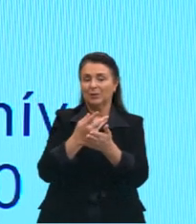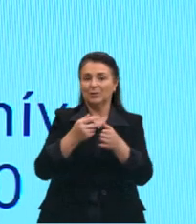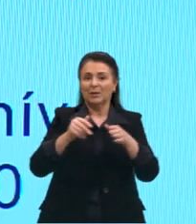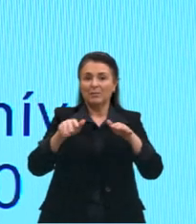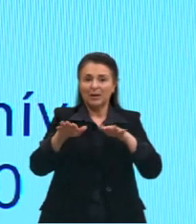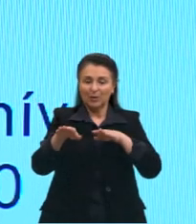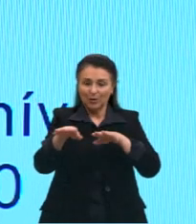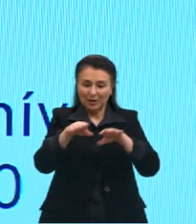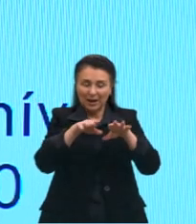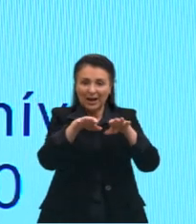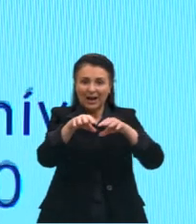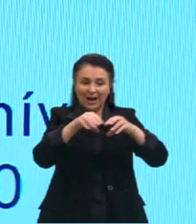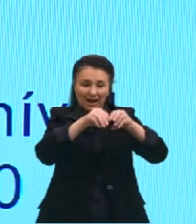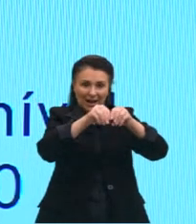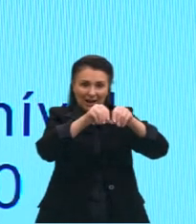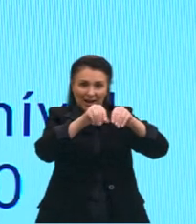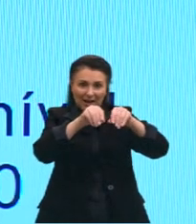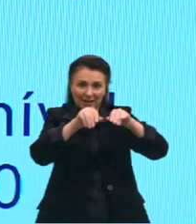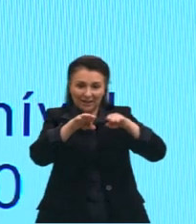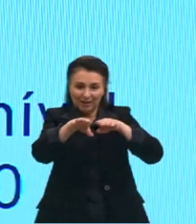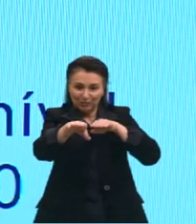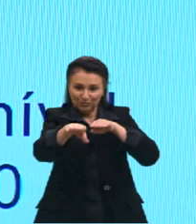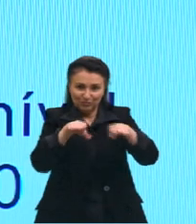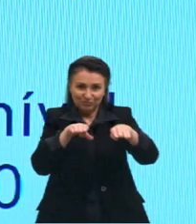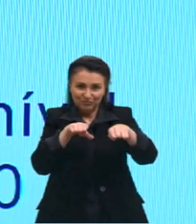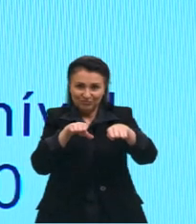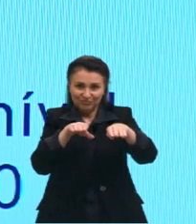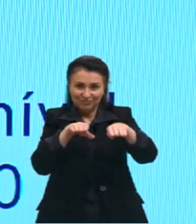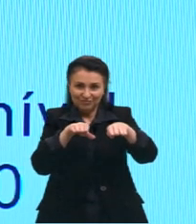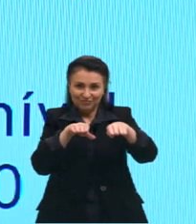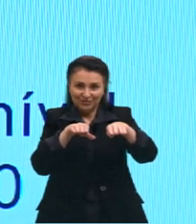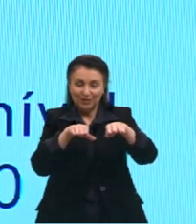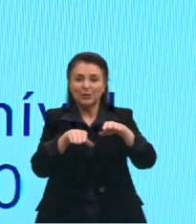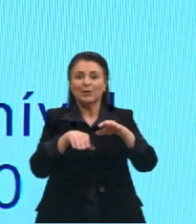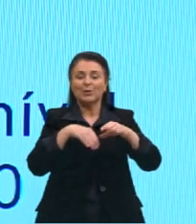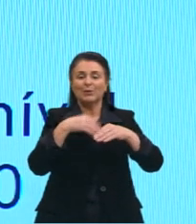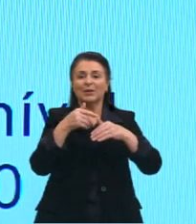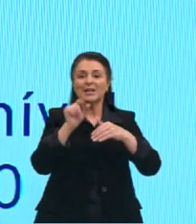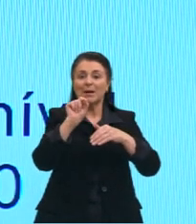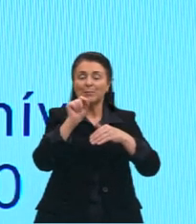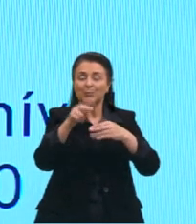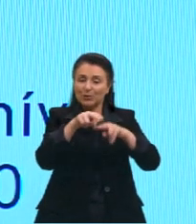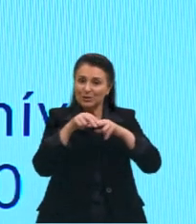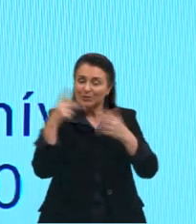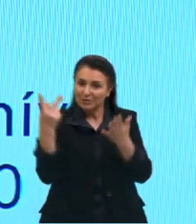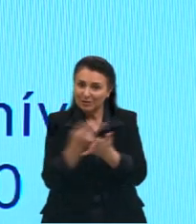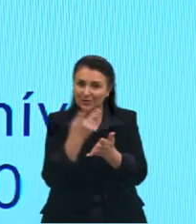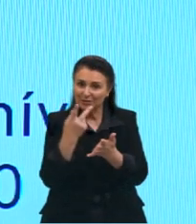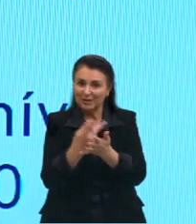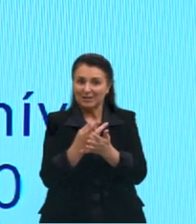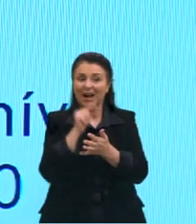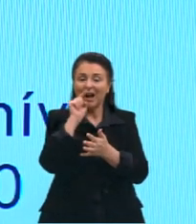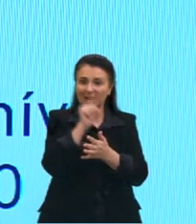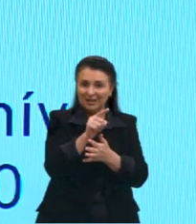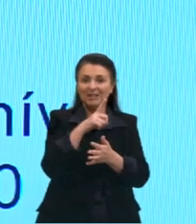Então tu vai decompor essa rocha e vai levar para algum lugar. Então o processo erosivo é predominante nesses